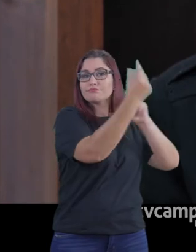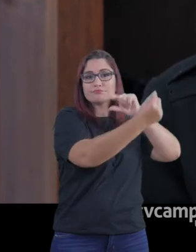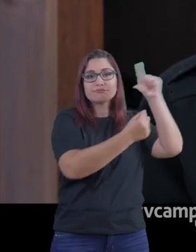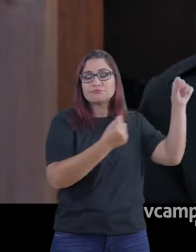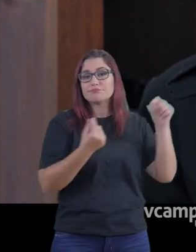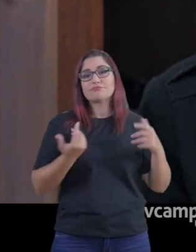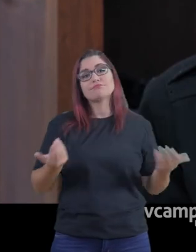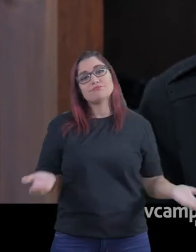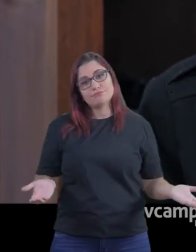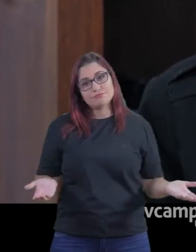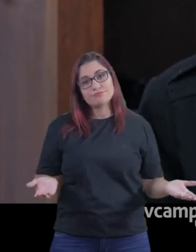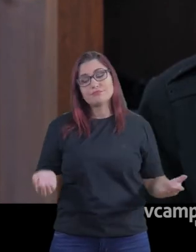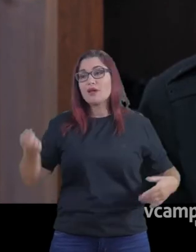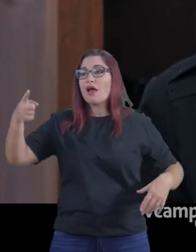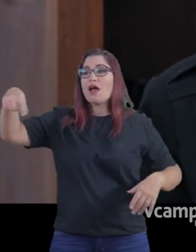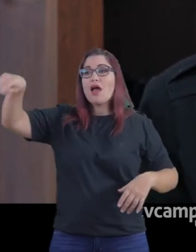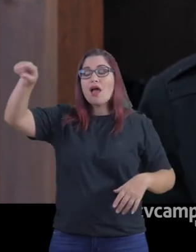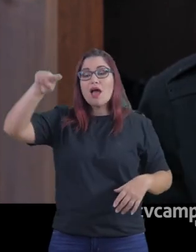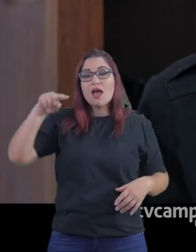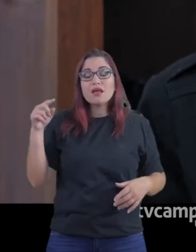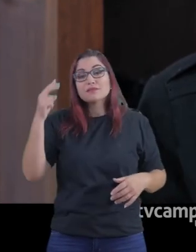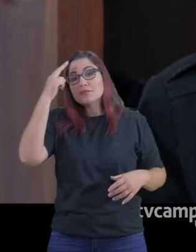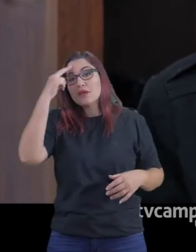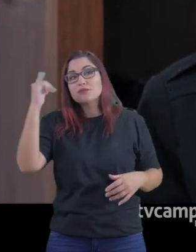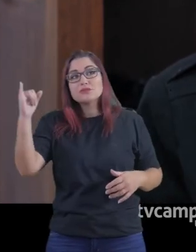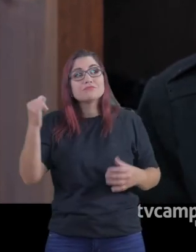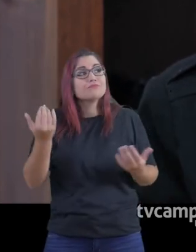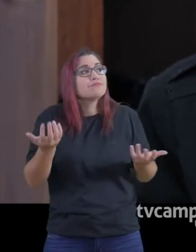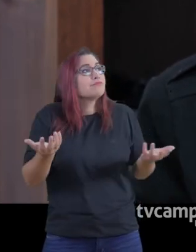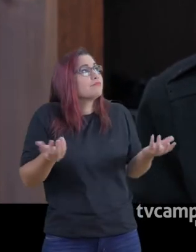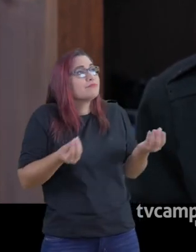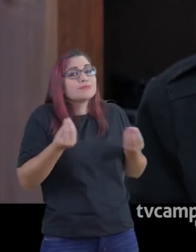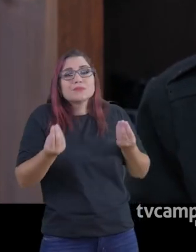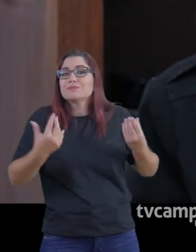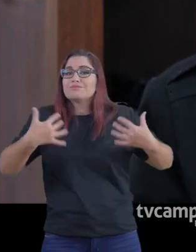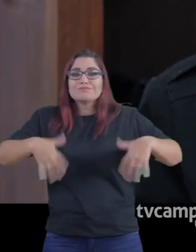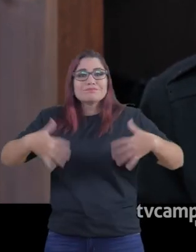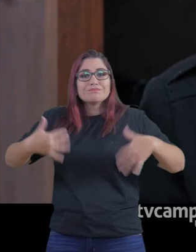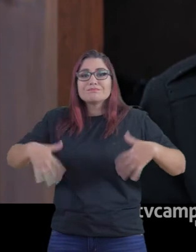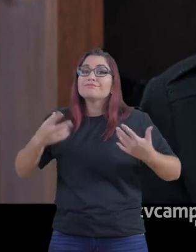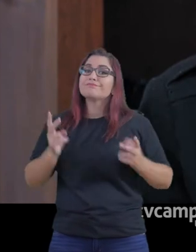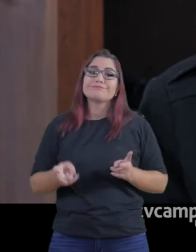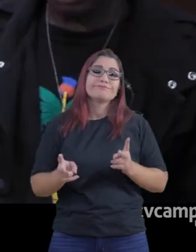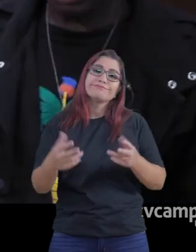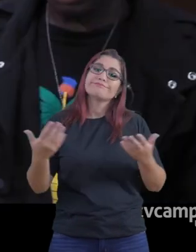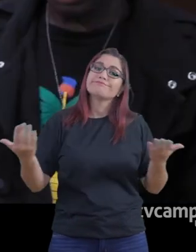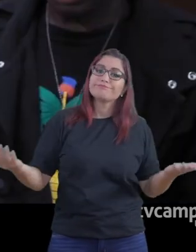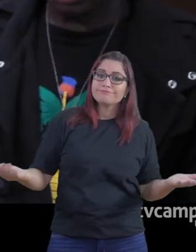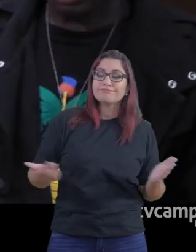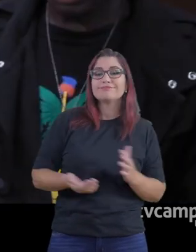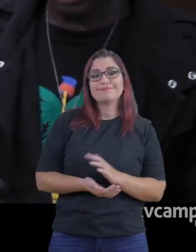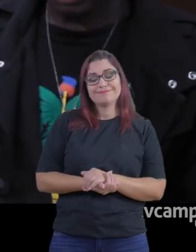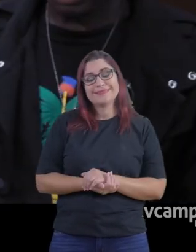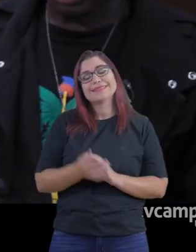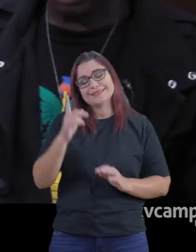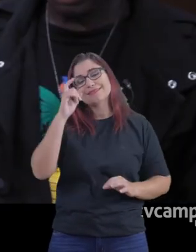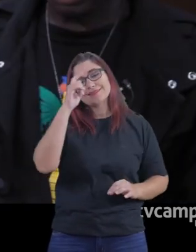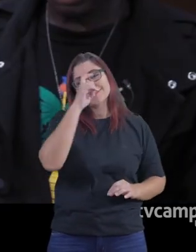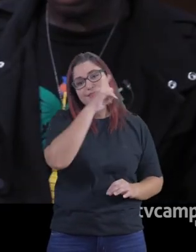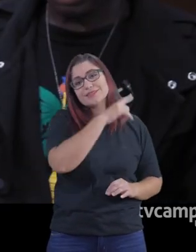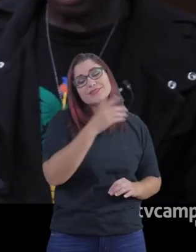vêm, ajudem e foram embora. Entendeu? Aí não fica uma coisa que